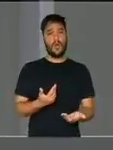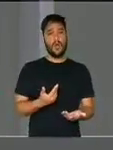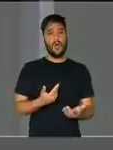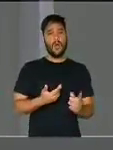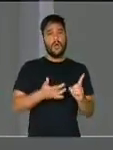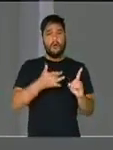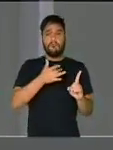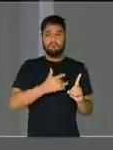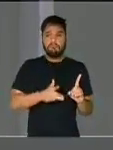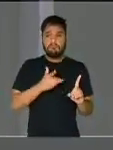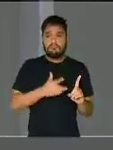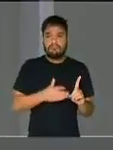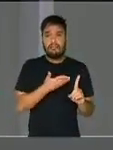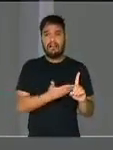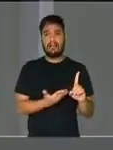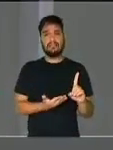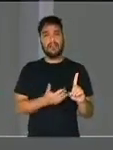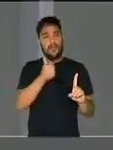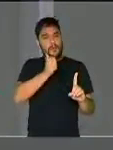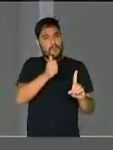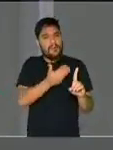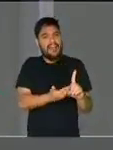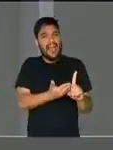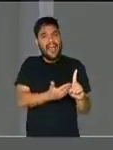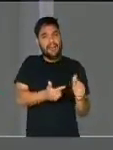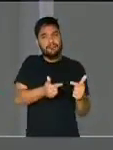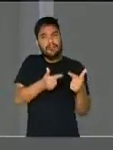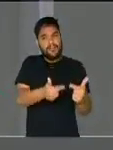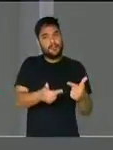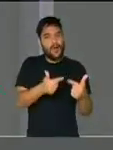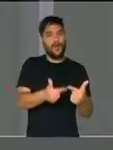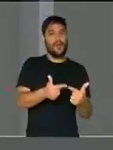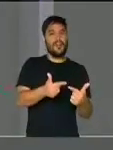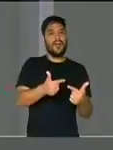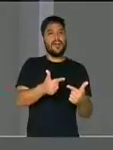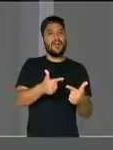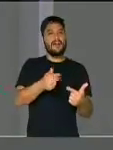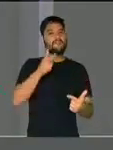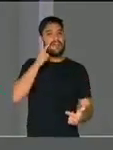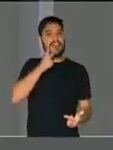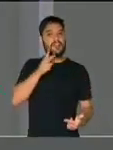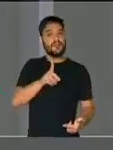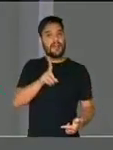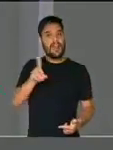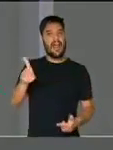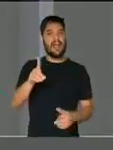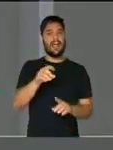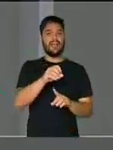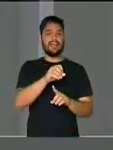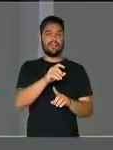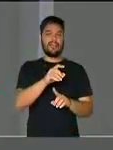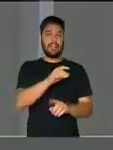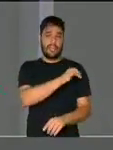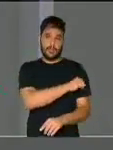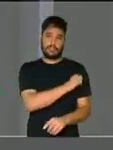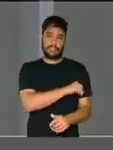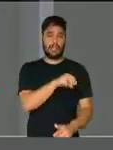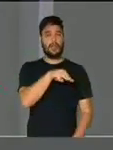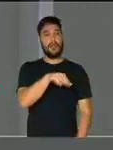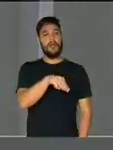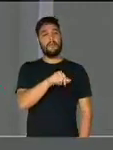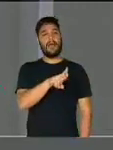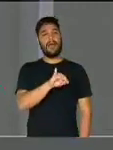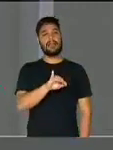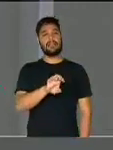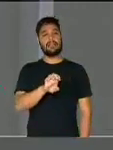amadíssima lutadora social e vereadora do Rio, Marielle Franco, e